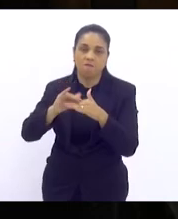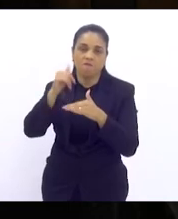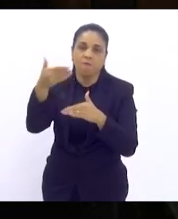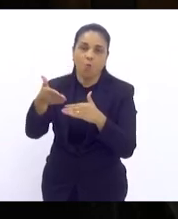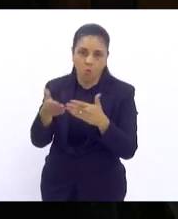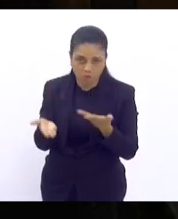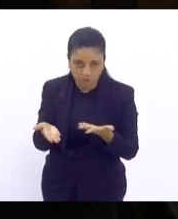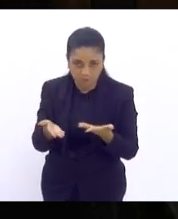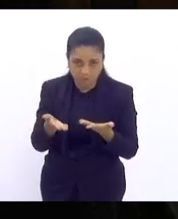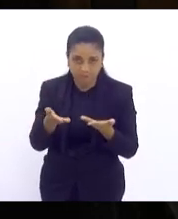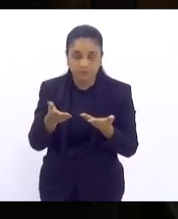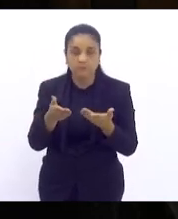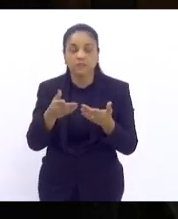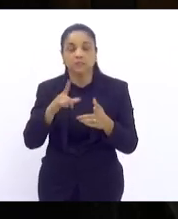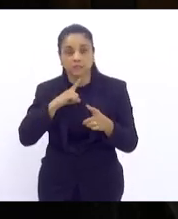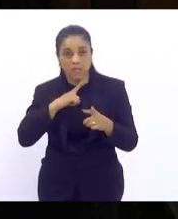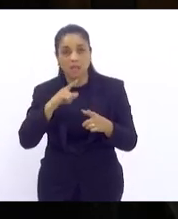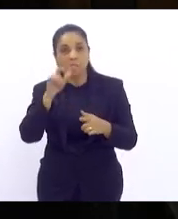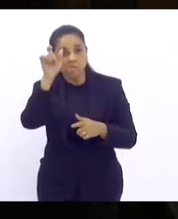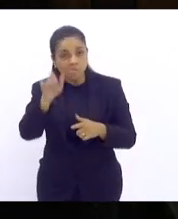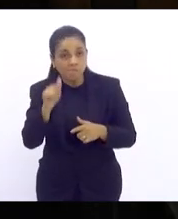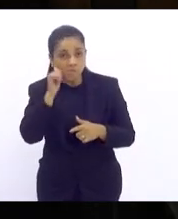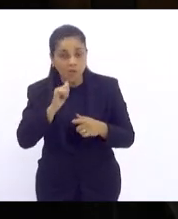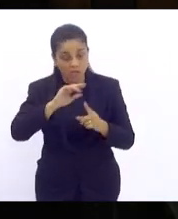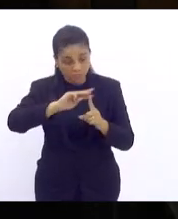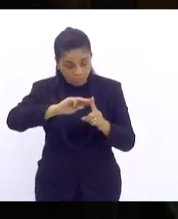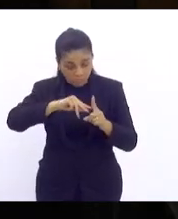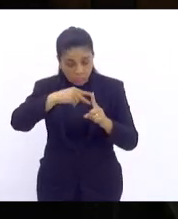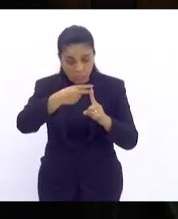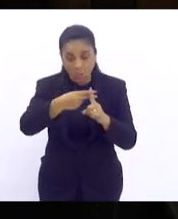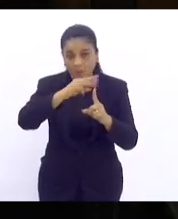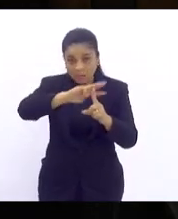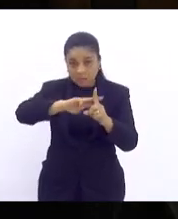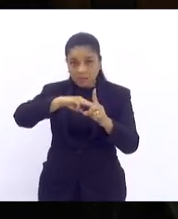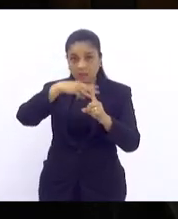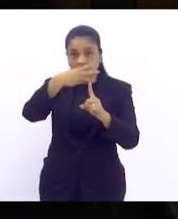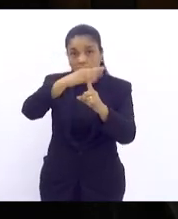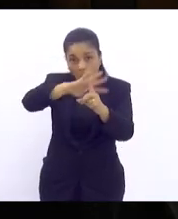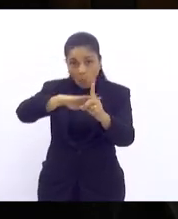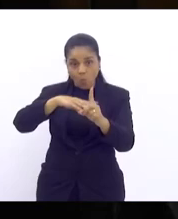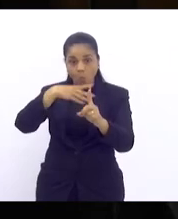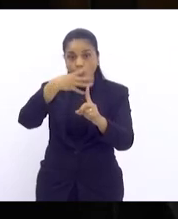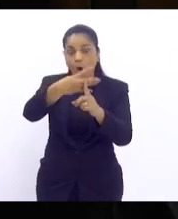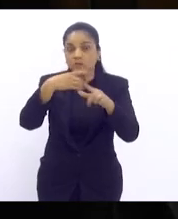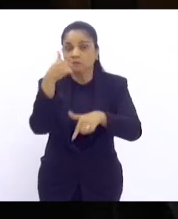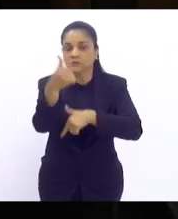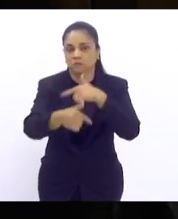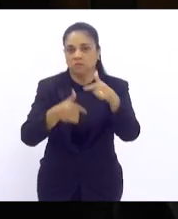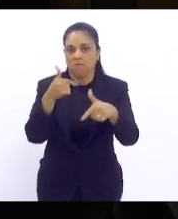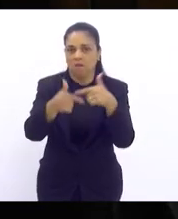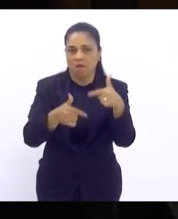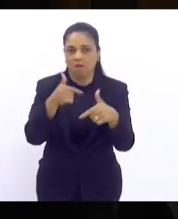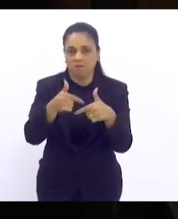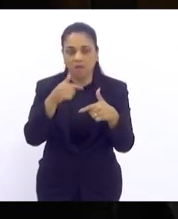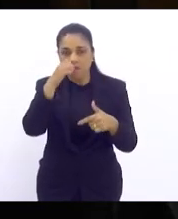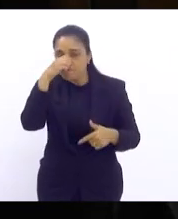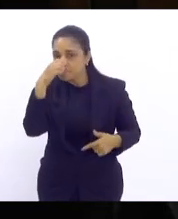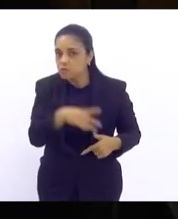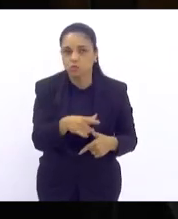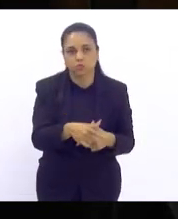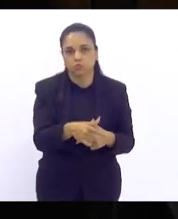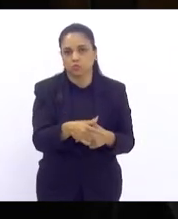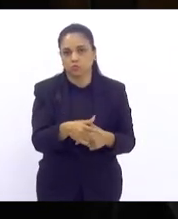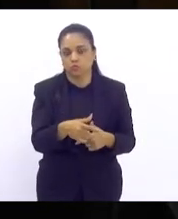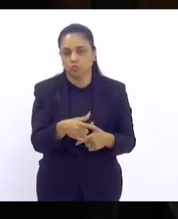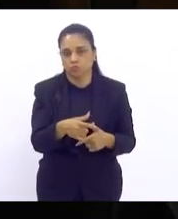hoje com tripla quádrupla jornada de trabalho isso é absurdo quando nós olhamos para a